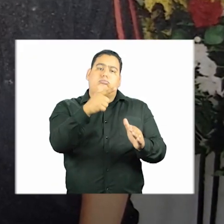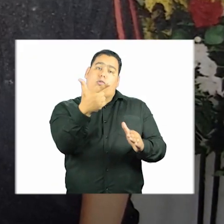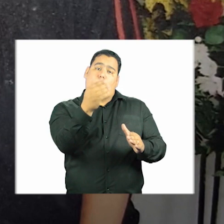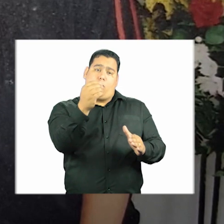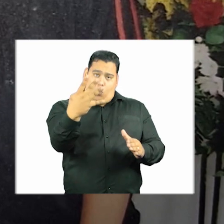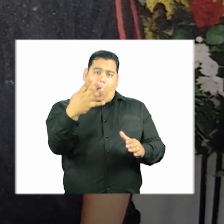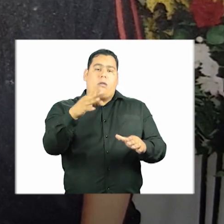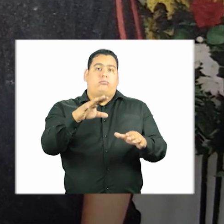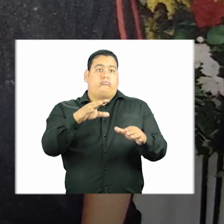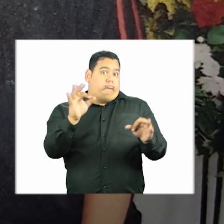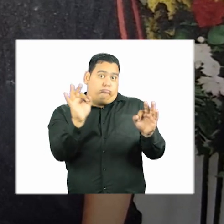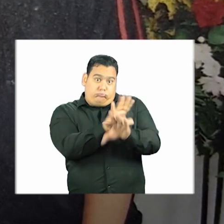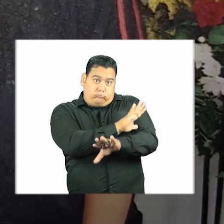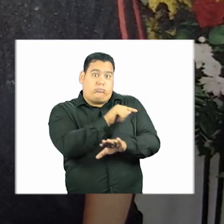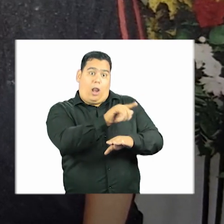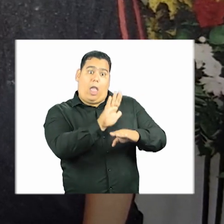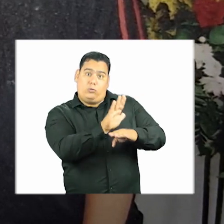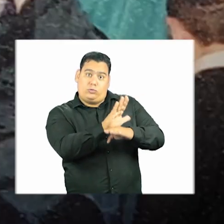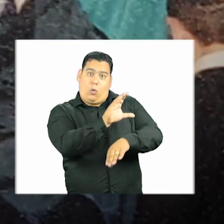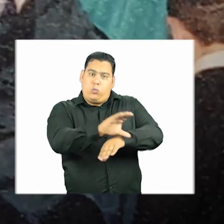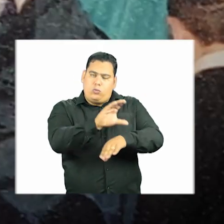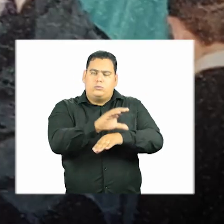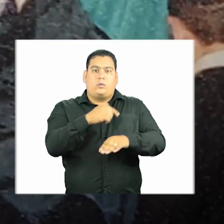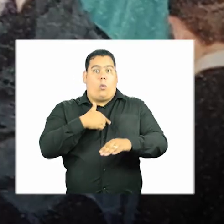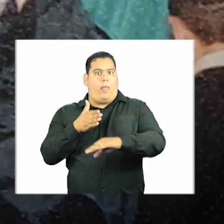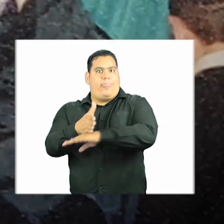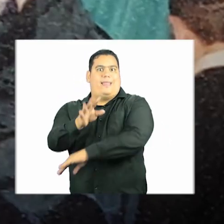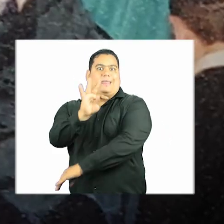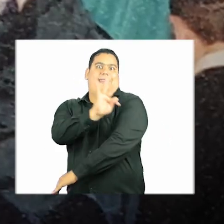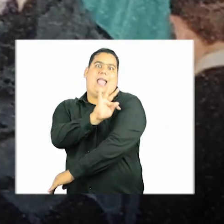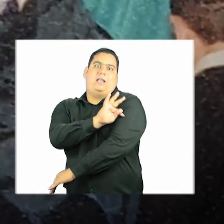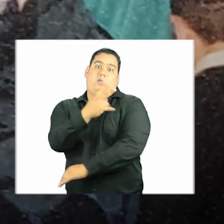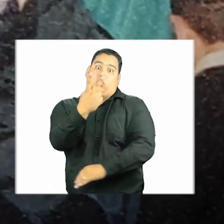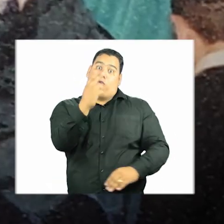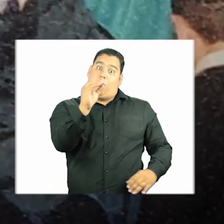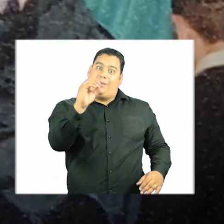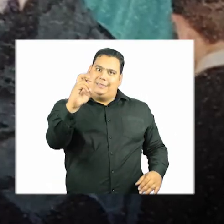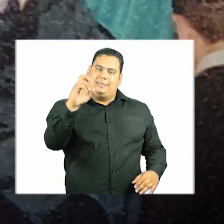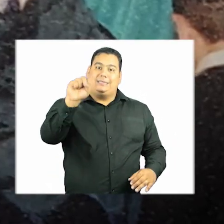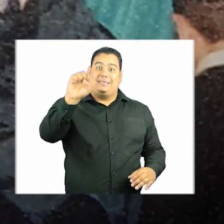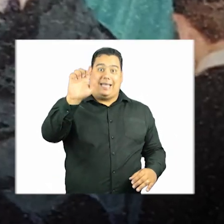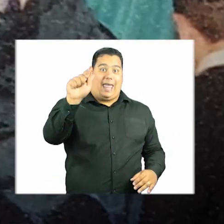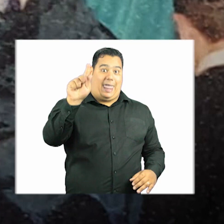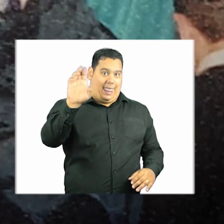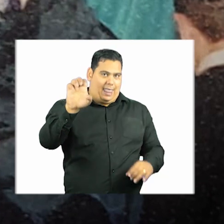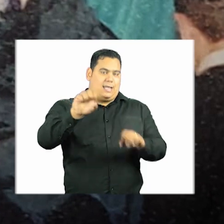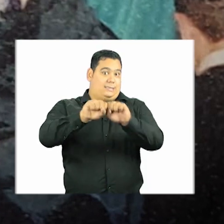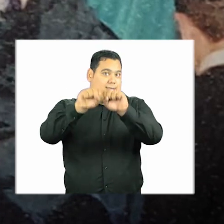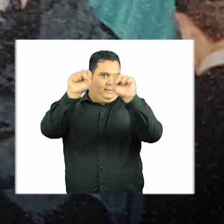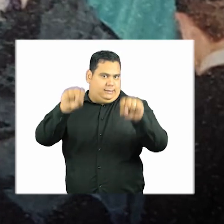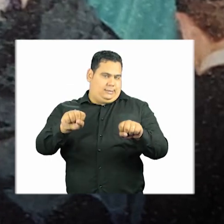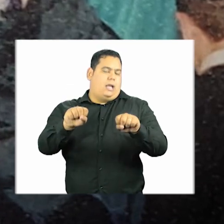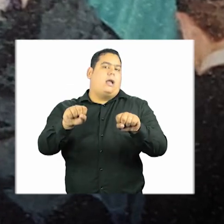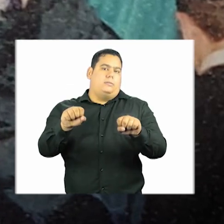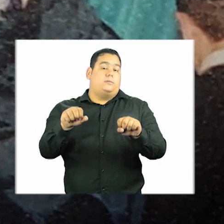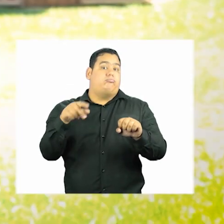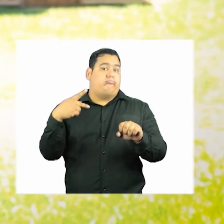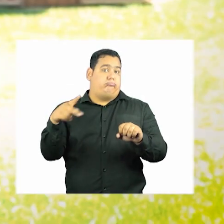Terminei o auxiliar lá na universidade. Entrei no Técnico em 2005 pelo SEG, Sistema Galileu.